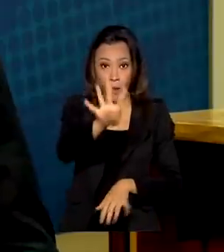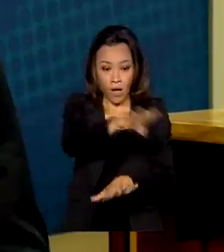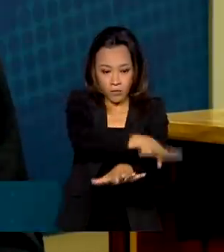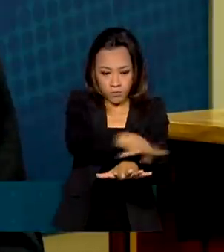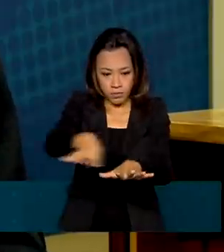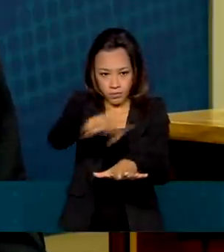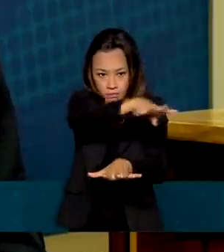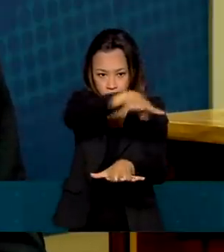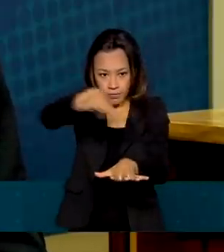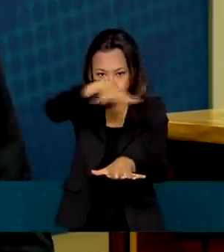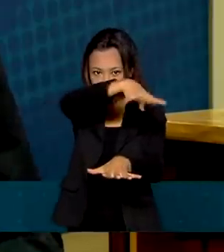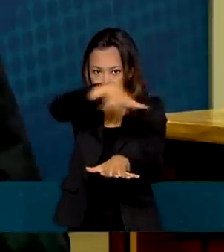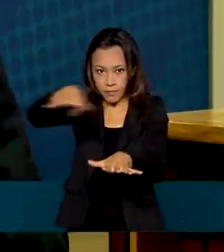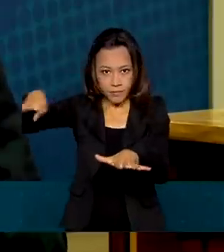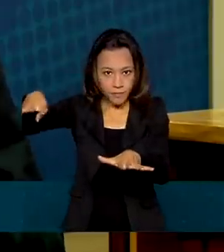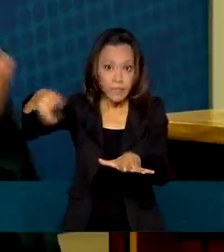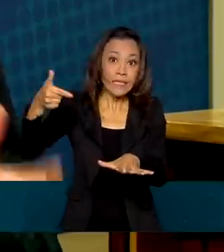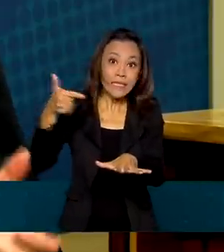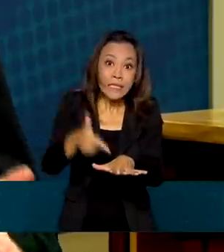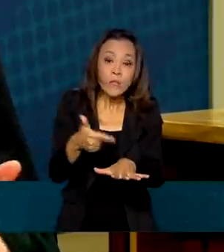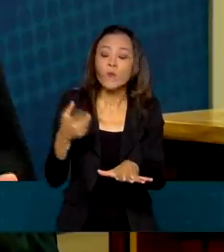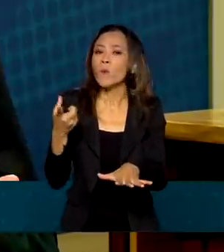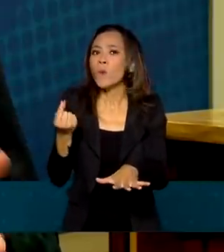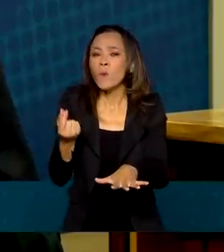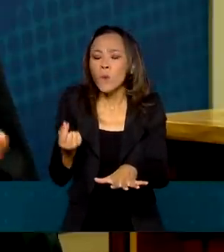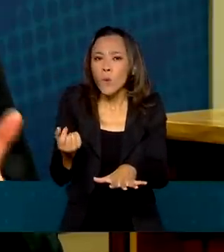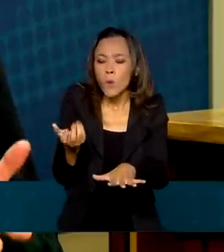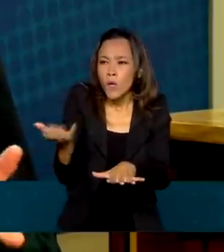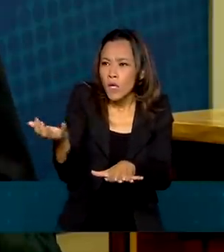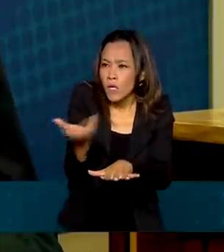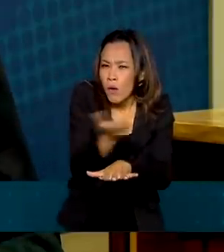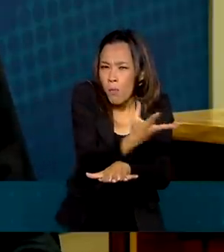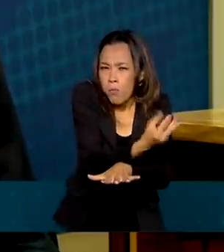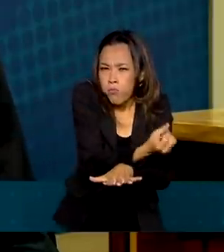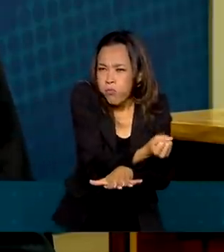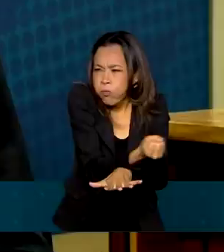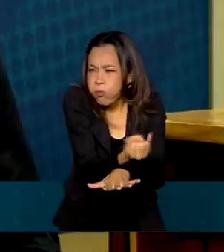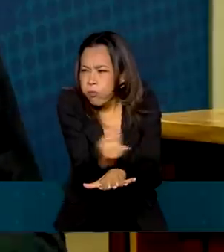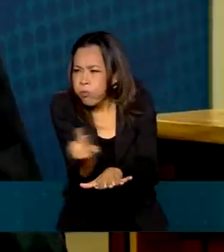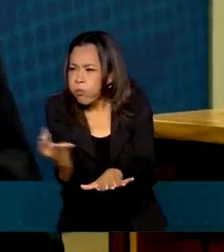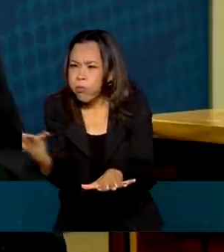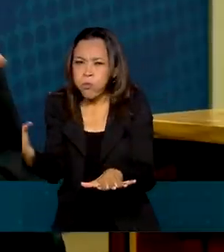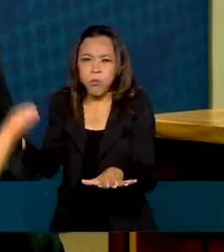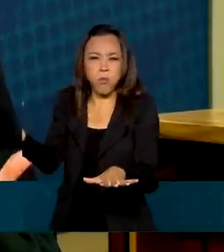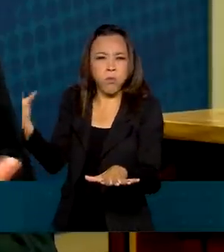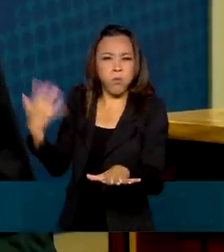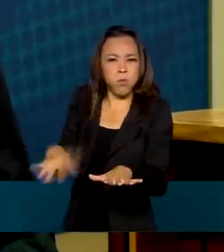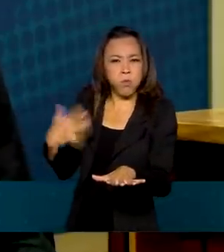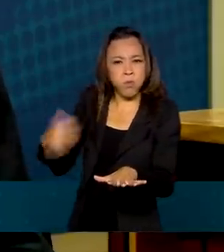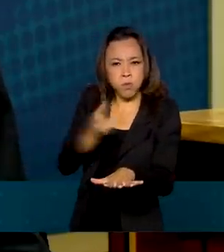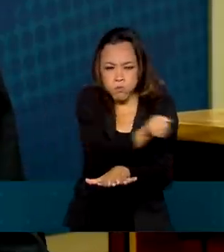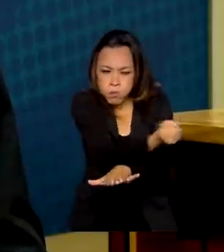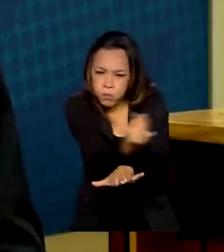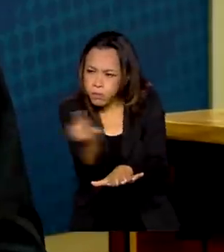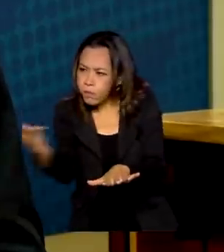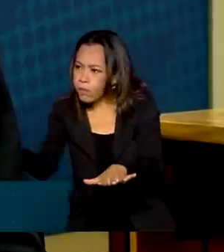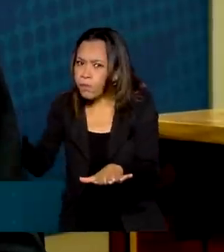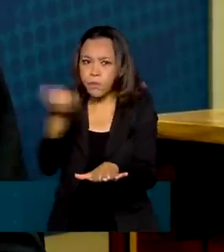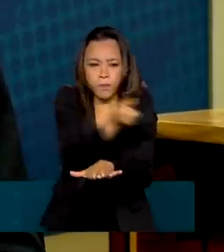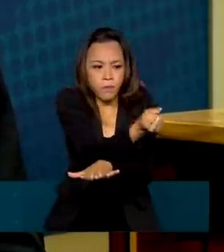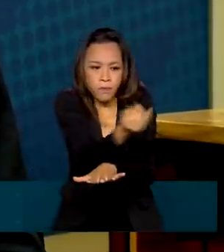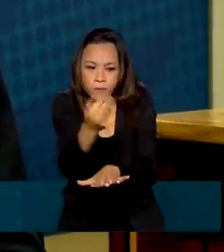conformam o maior volume de espectro de radiofrequências, o maior volume de faixas de radiofrequências